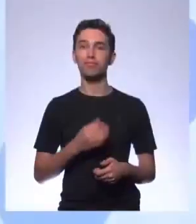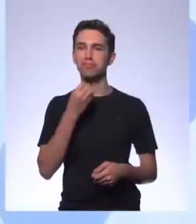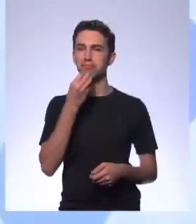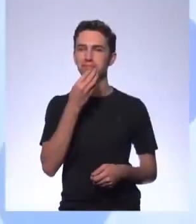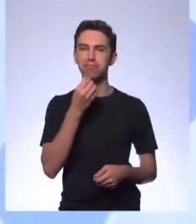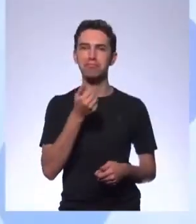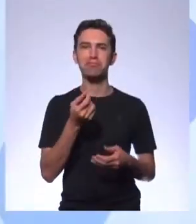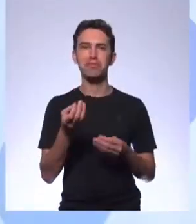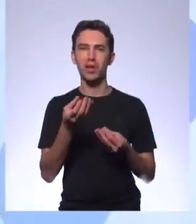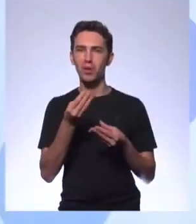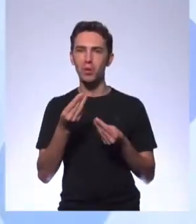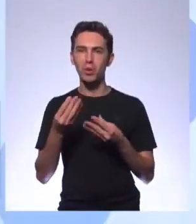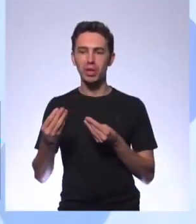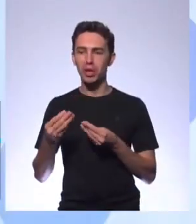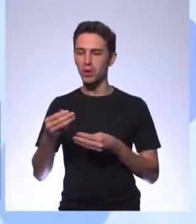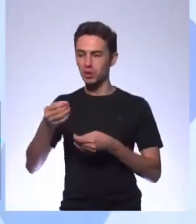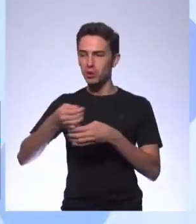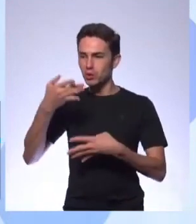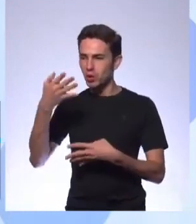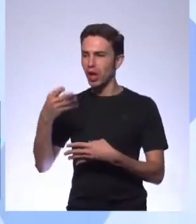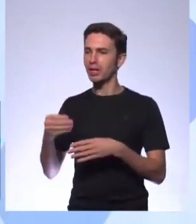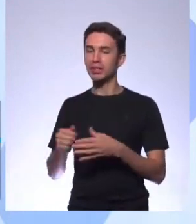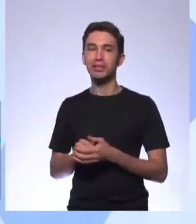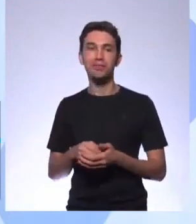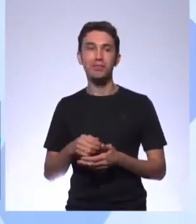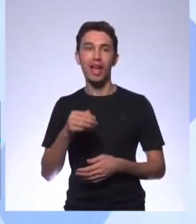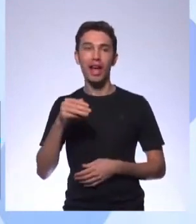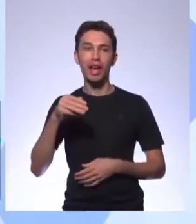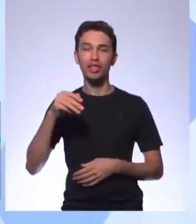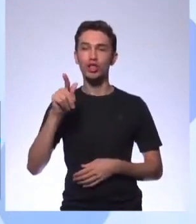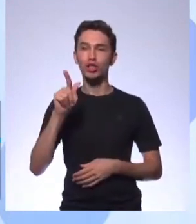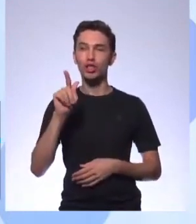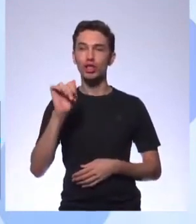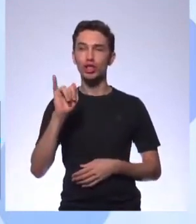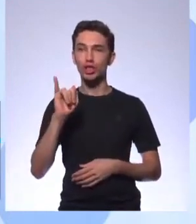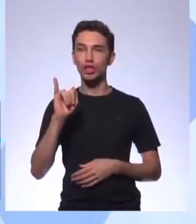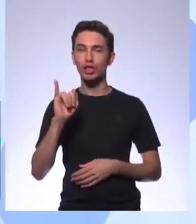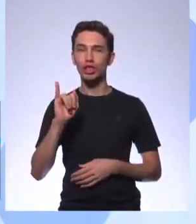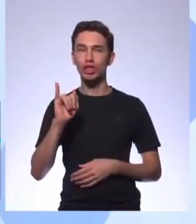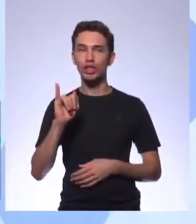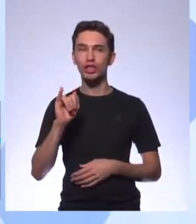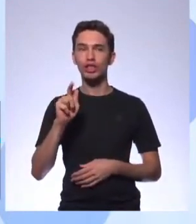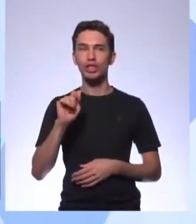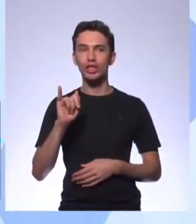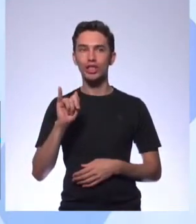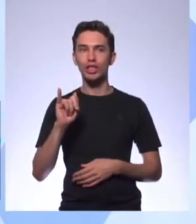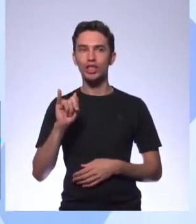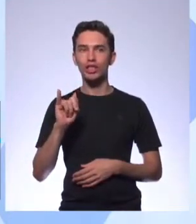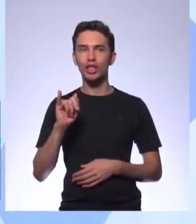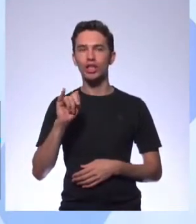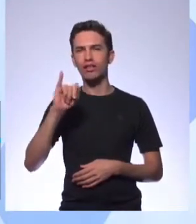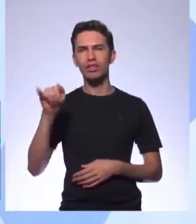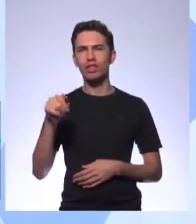Muita coisa acontecendo aqui no chat. Olha, Júlia,